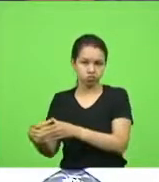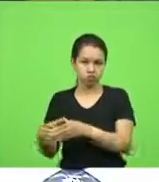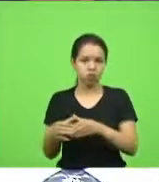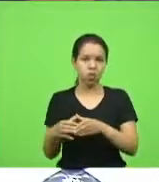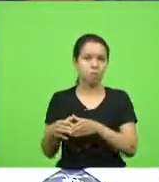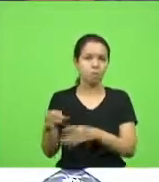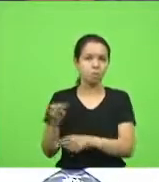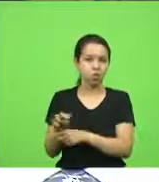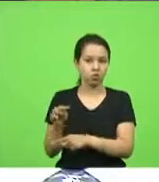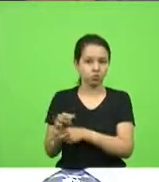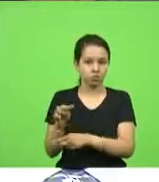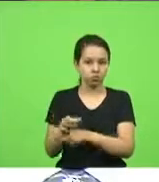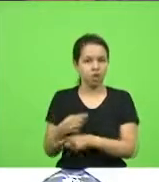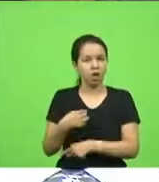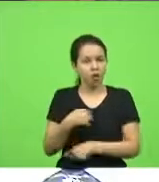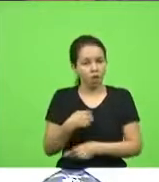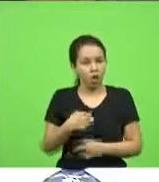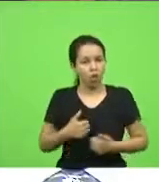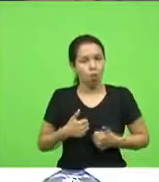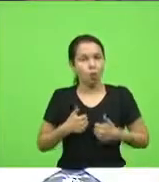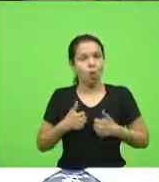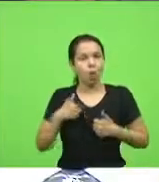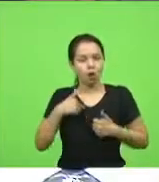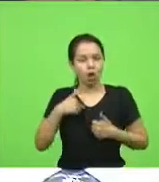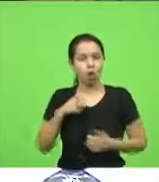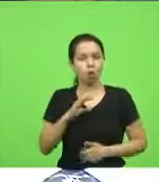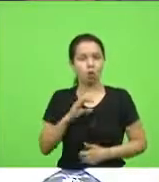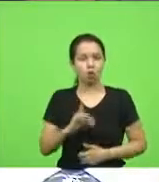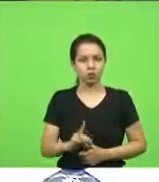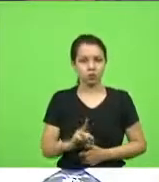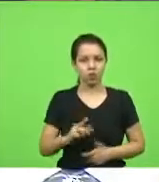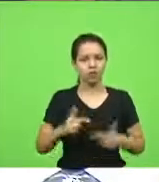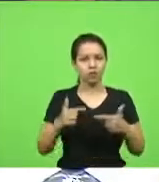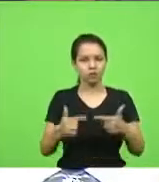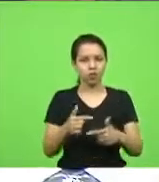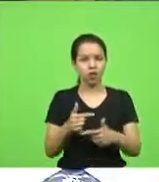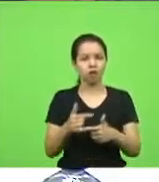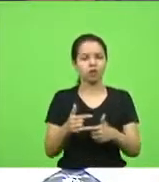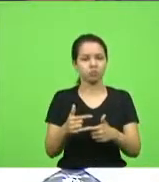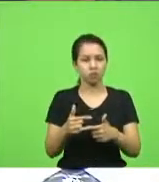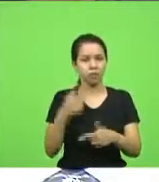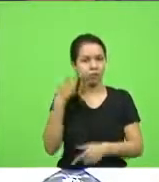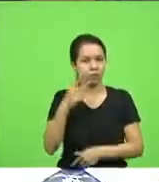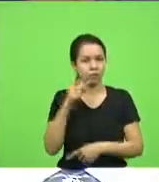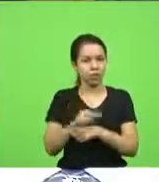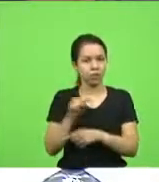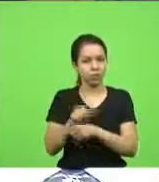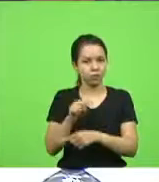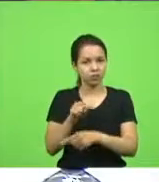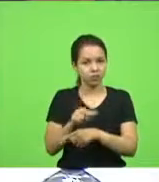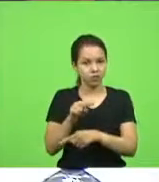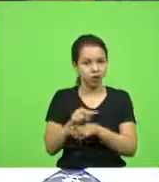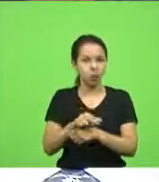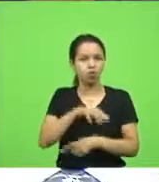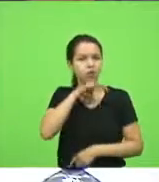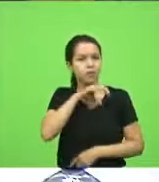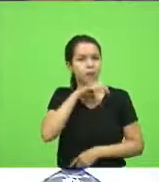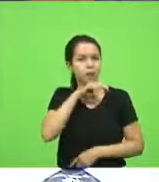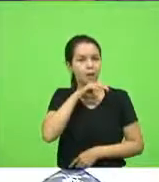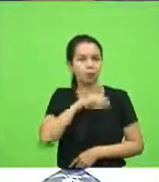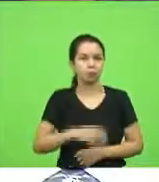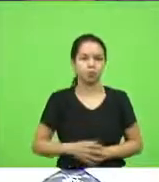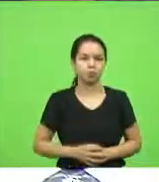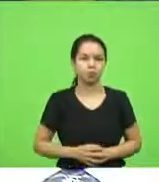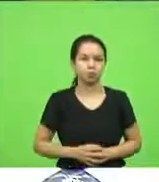fico muito orgulhoso de ser o coordenador da Frente Parlamentar de Proteção e Bem-Estar Animal, então nós temos essa rede que está